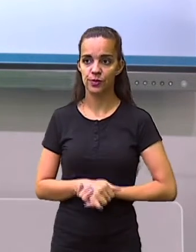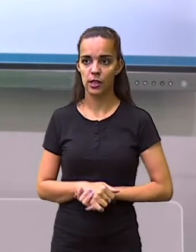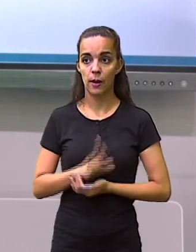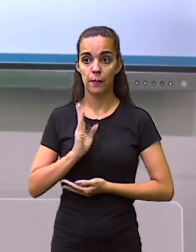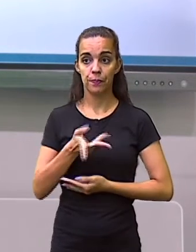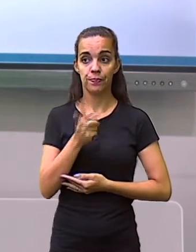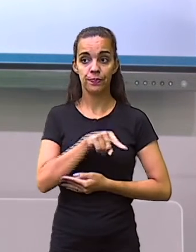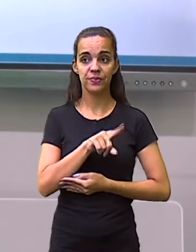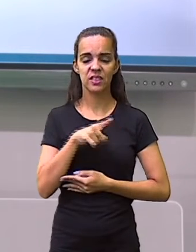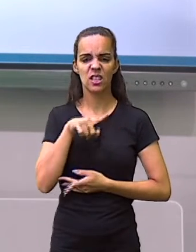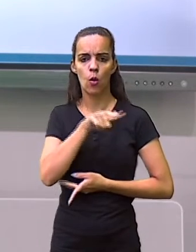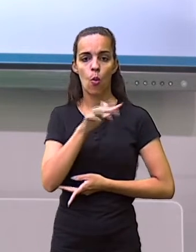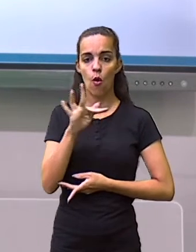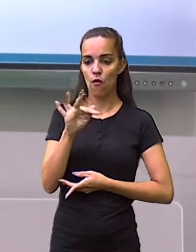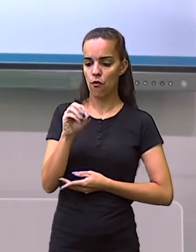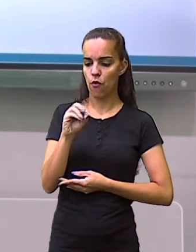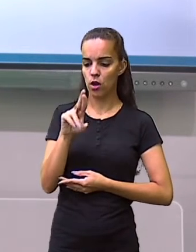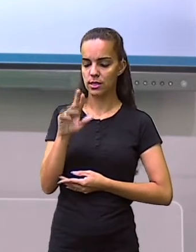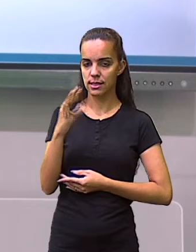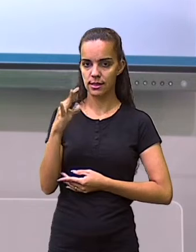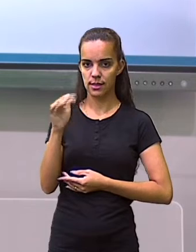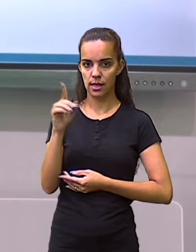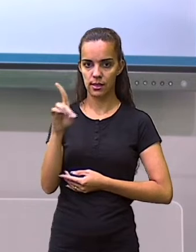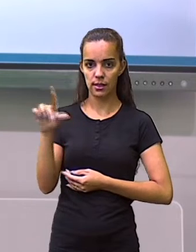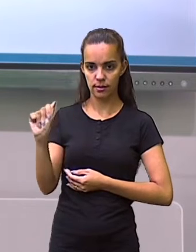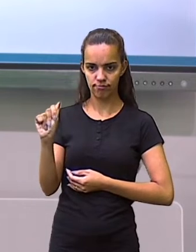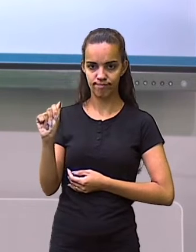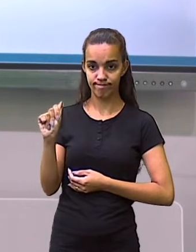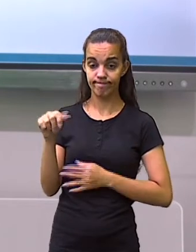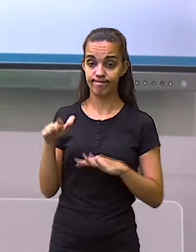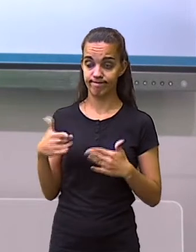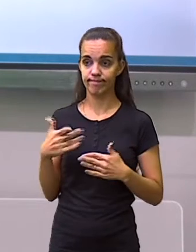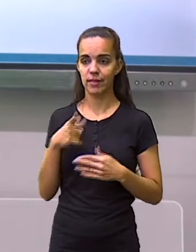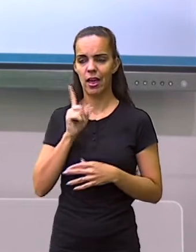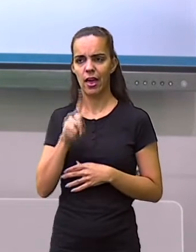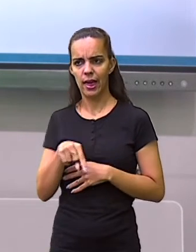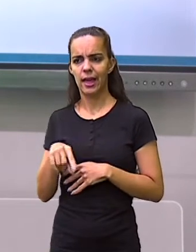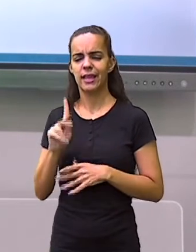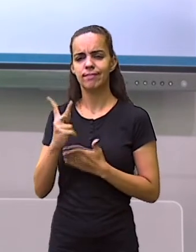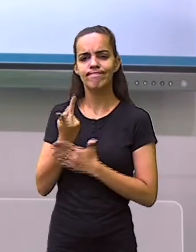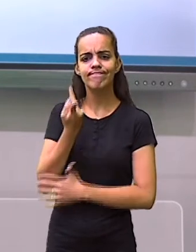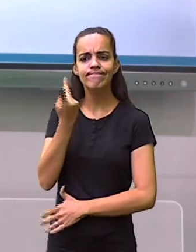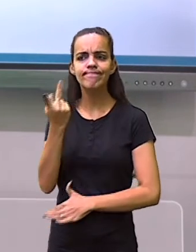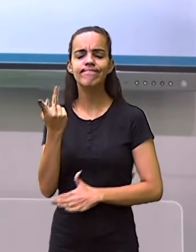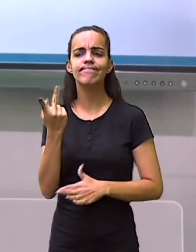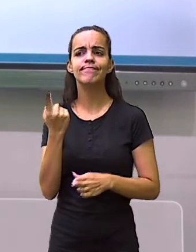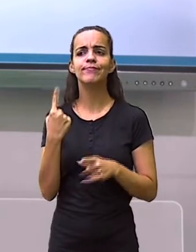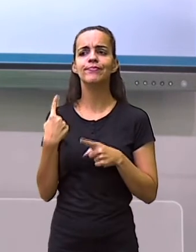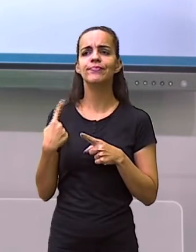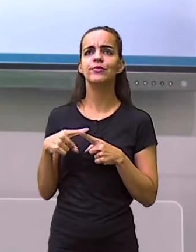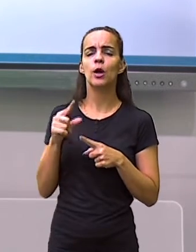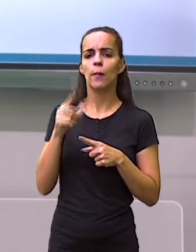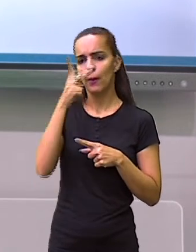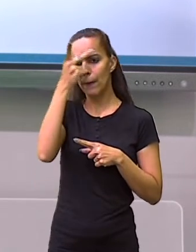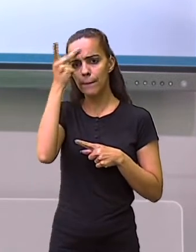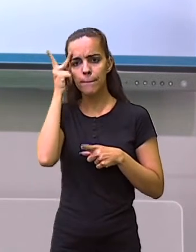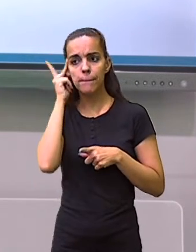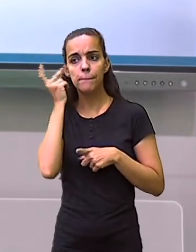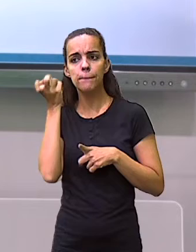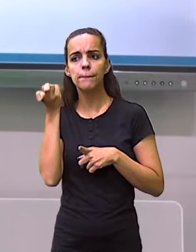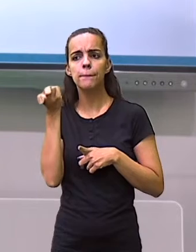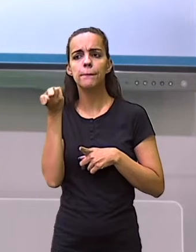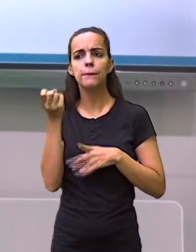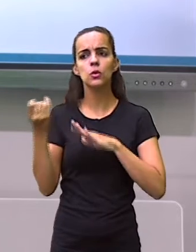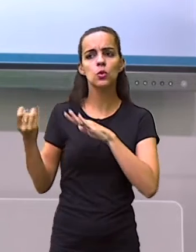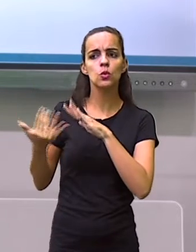Já a migração forçada, esta ocorre quando o migrante ou a